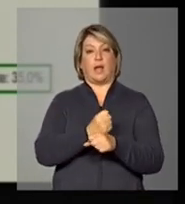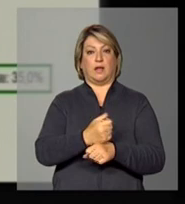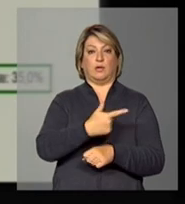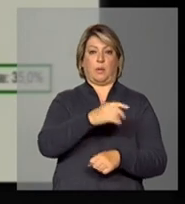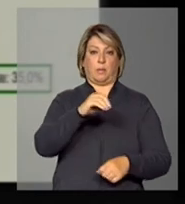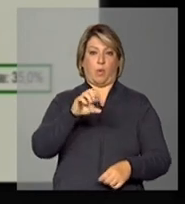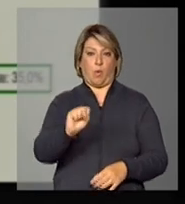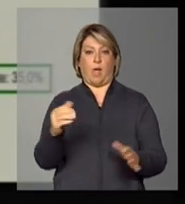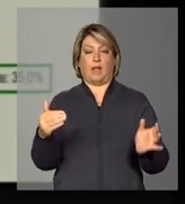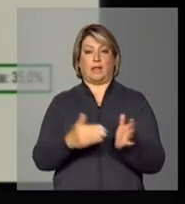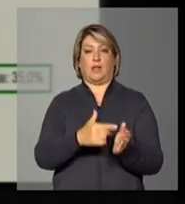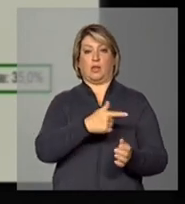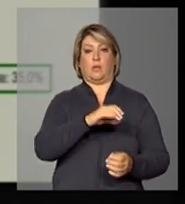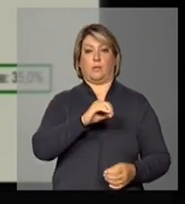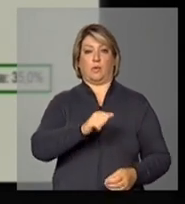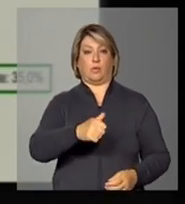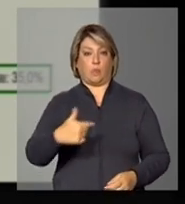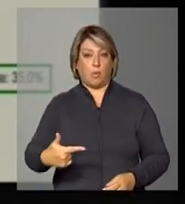e 2012